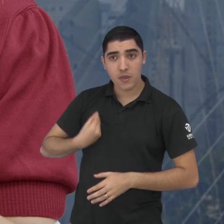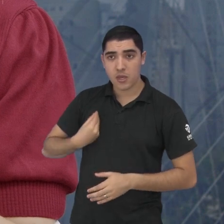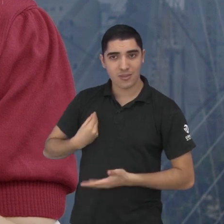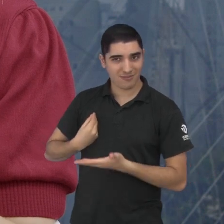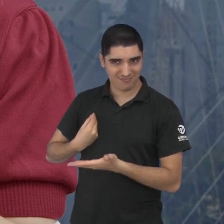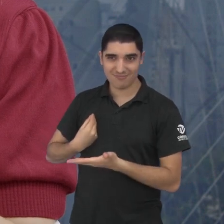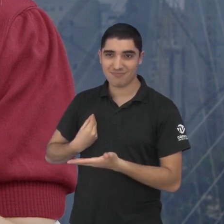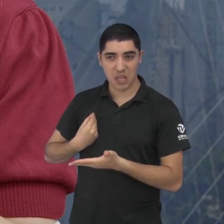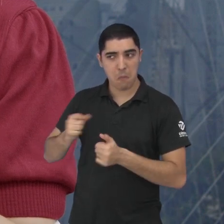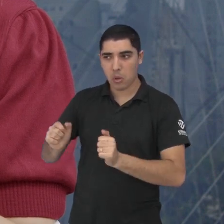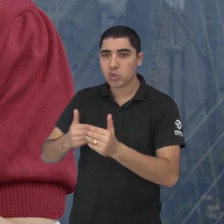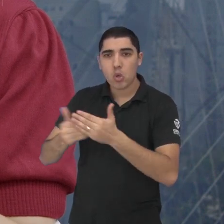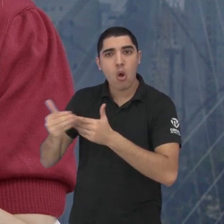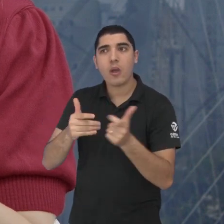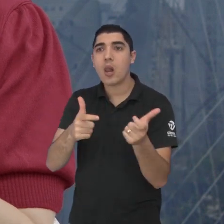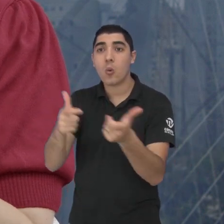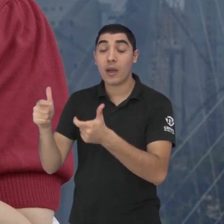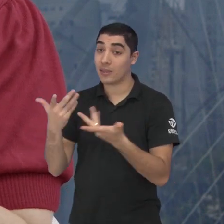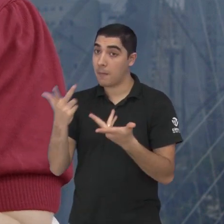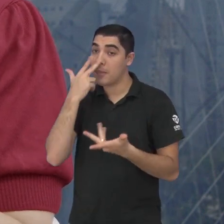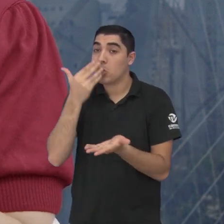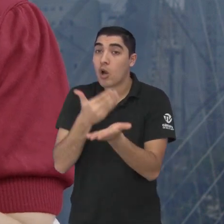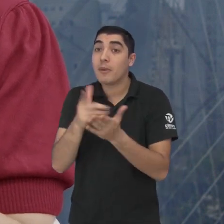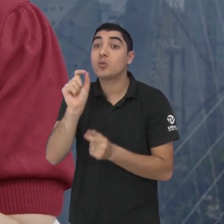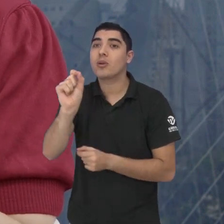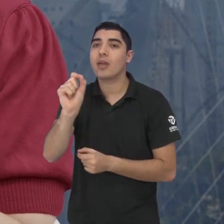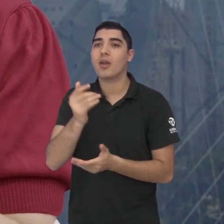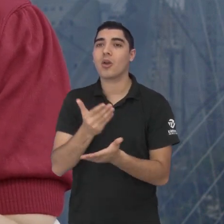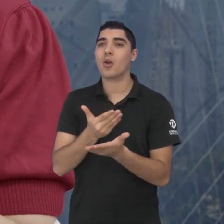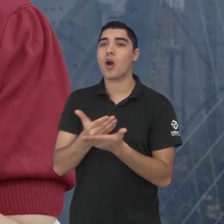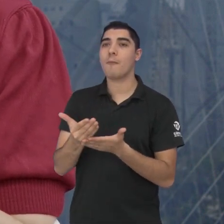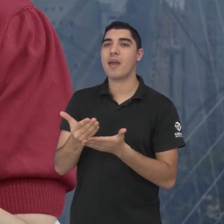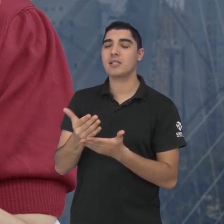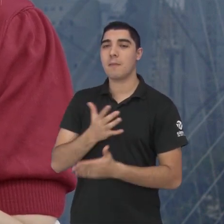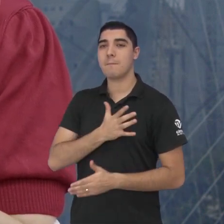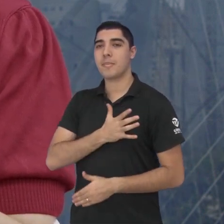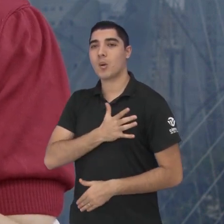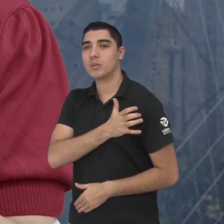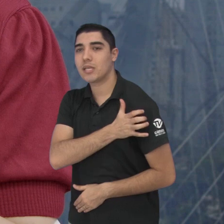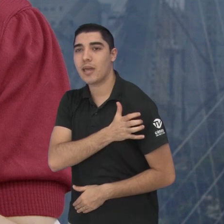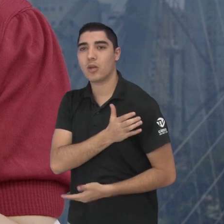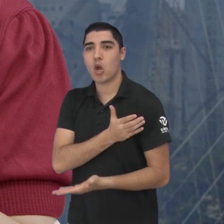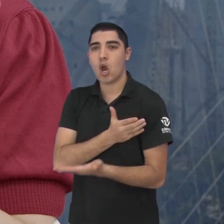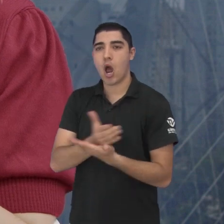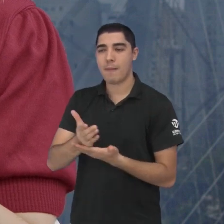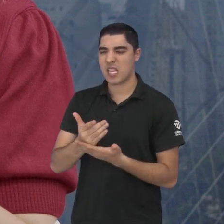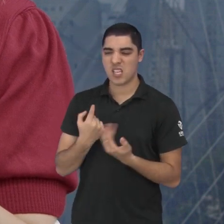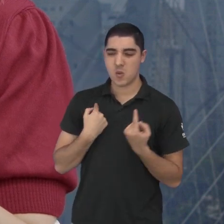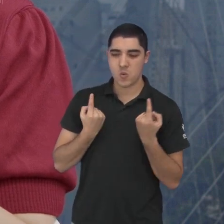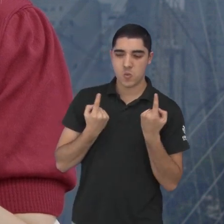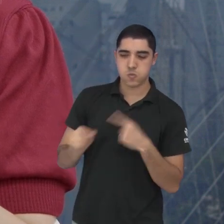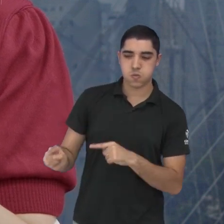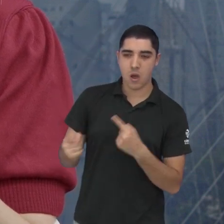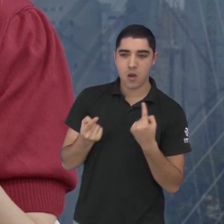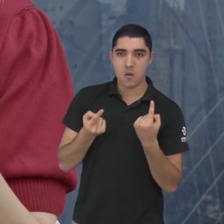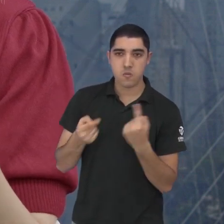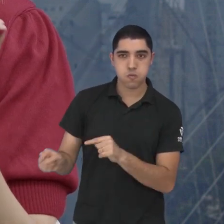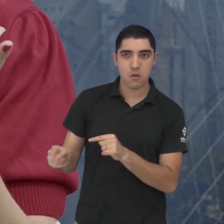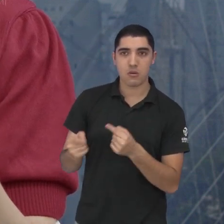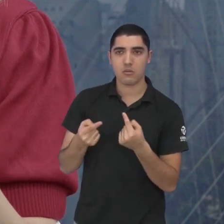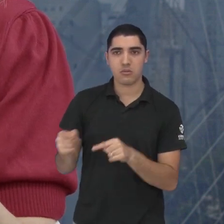começa então a gente ter uma discriminação dessa criança do lugar que essa criança está ai né